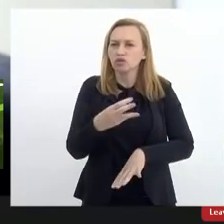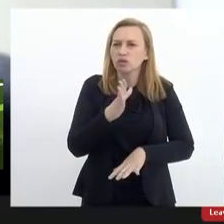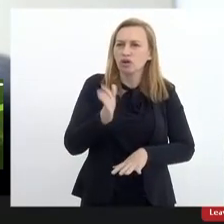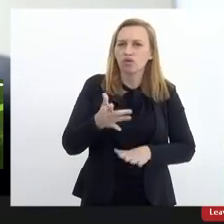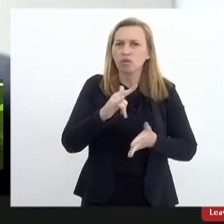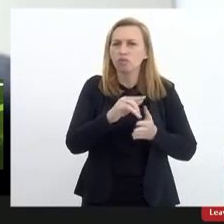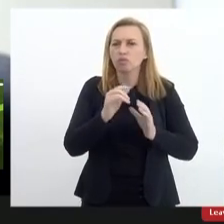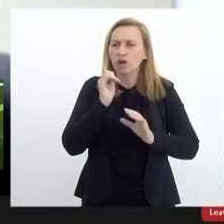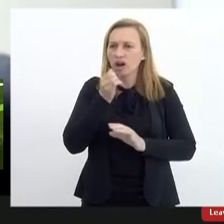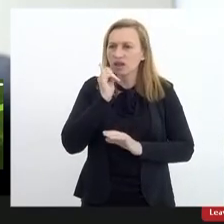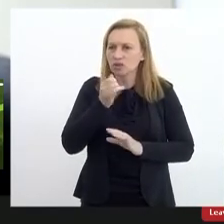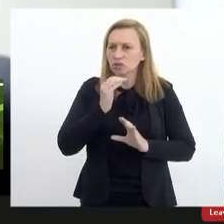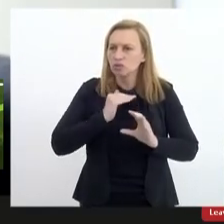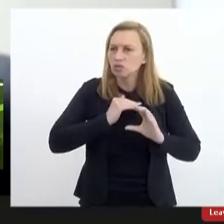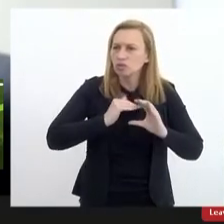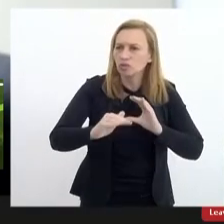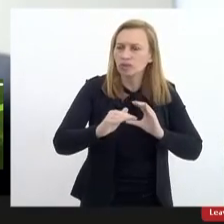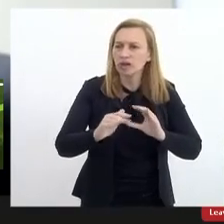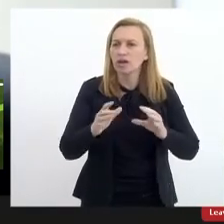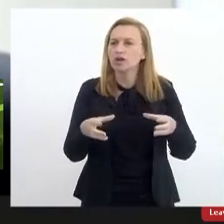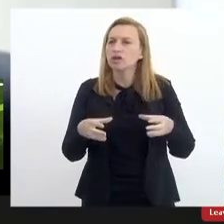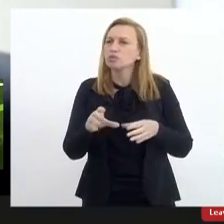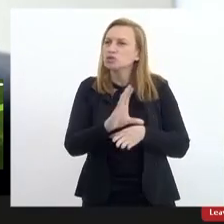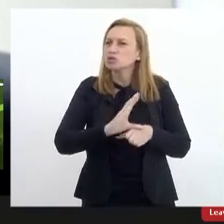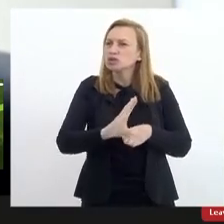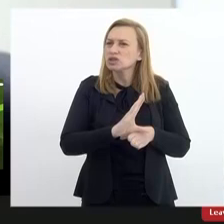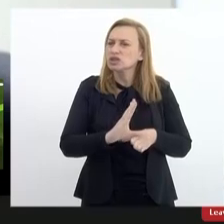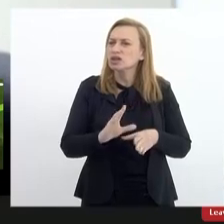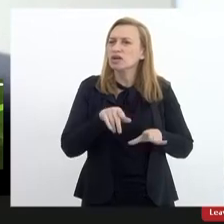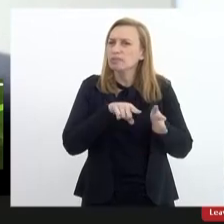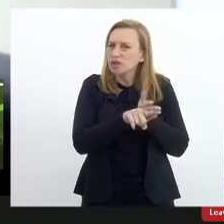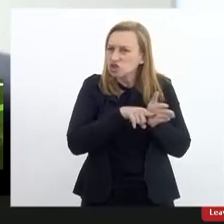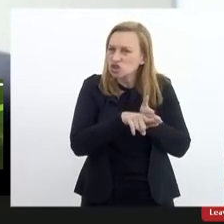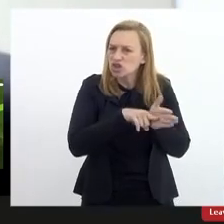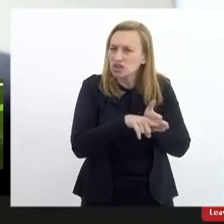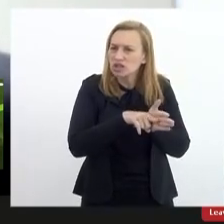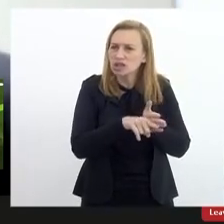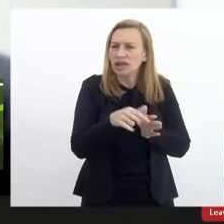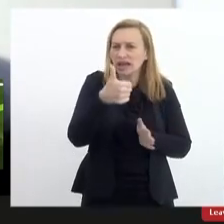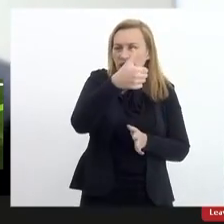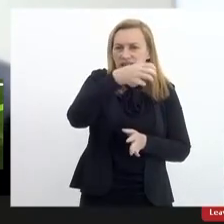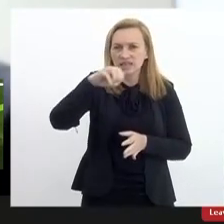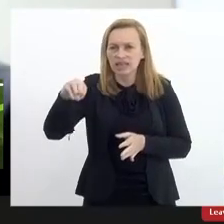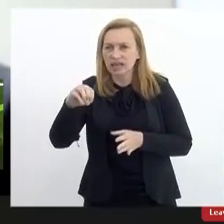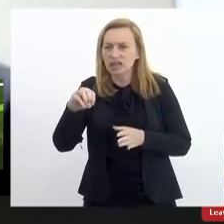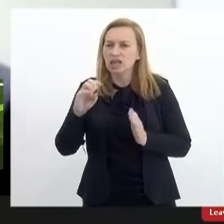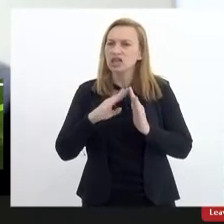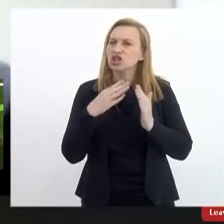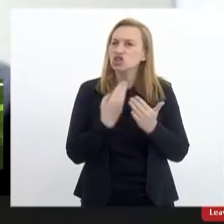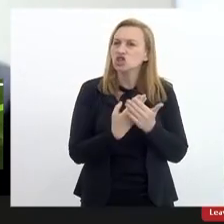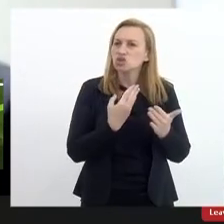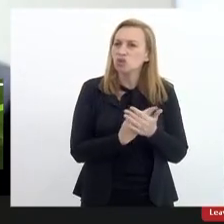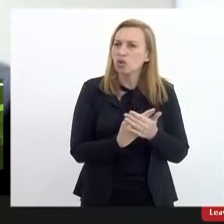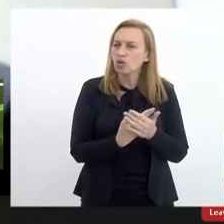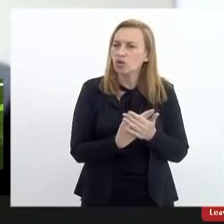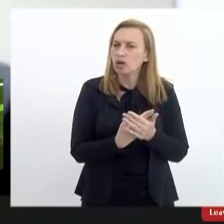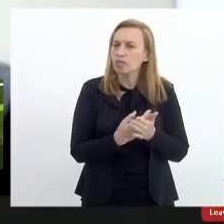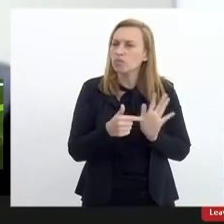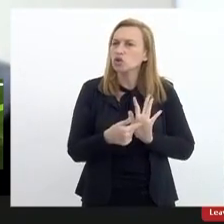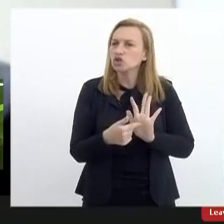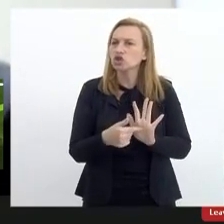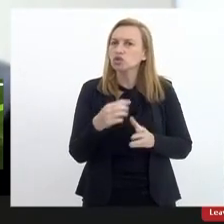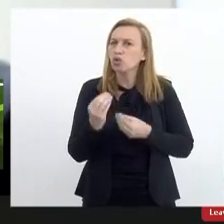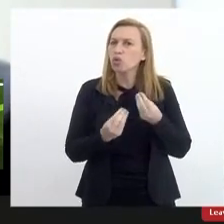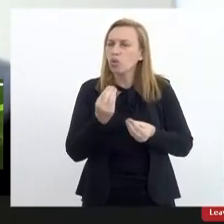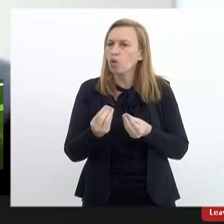relatório vamos até encaminhar para os conselheiros a partir de uma pesquisa que a gente fez em 100 escolas da rede mostrando como a